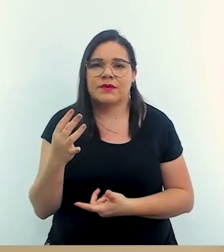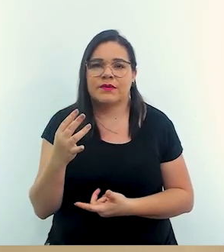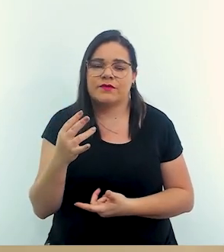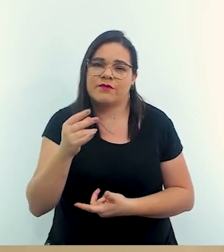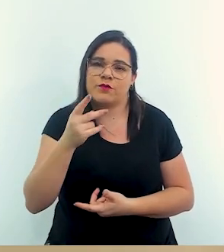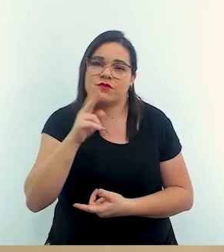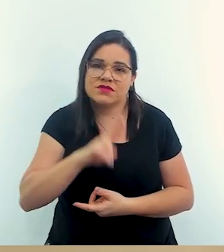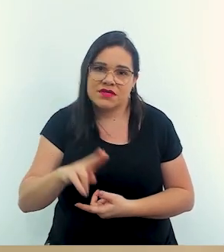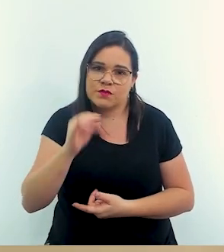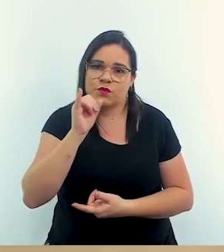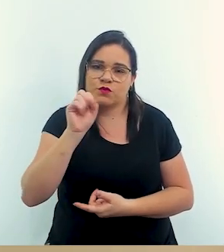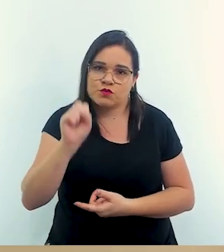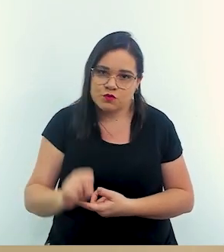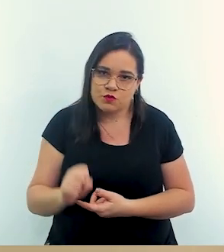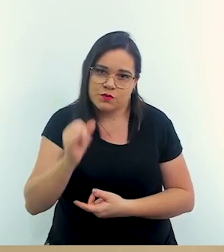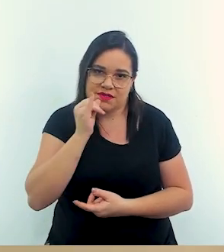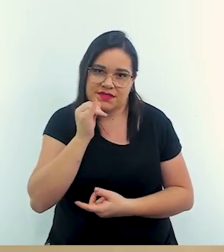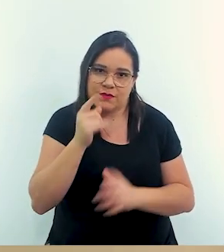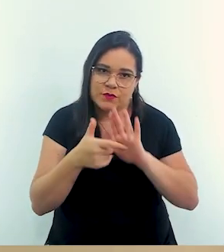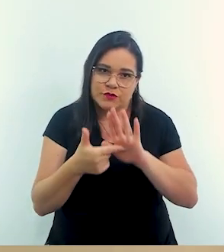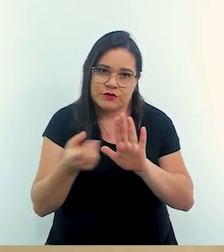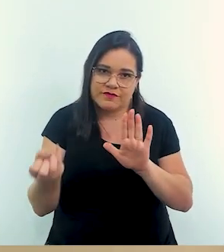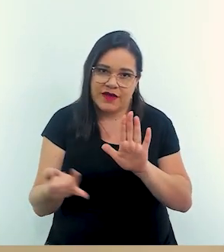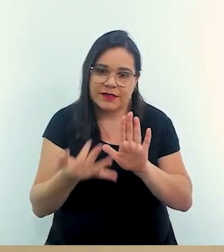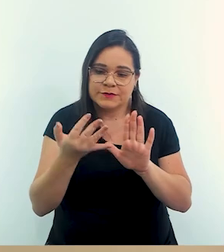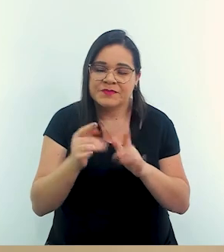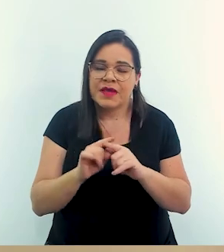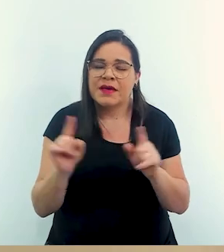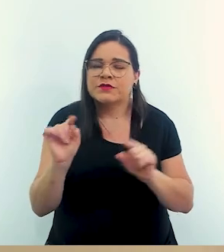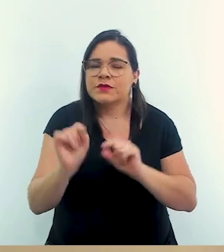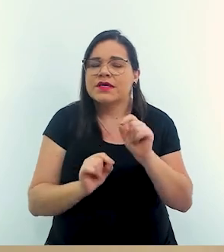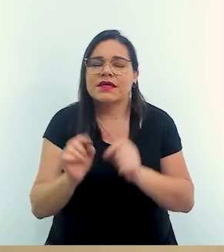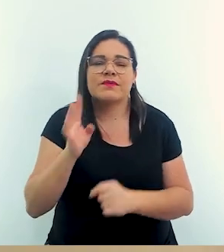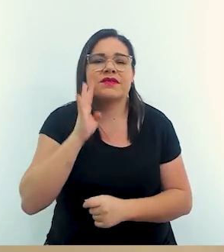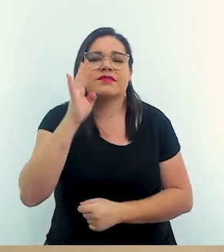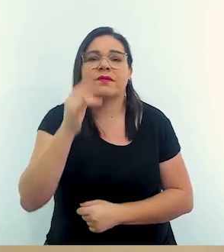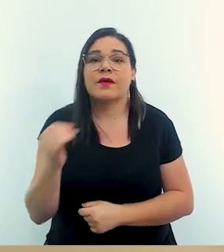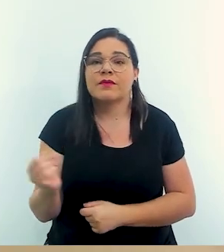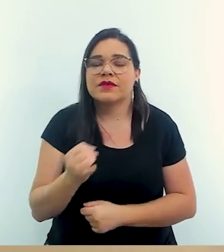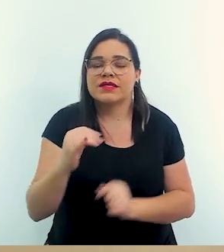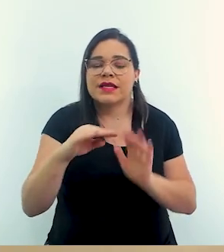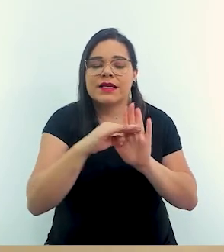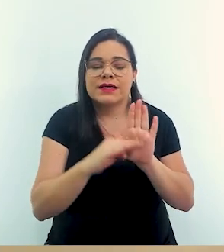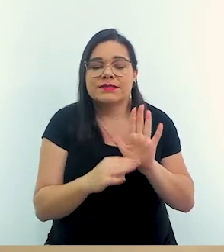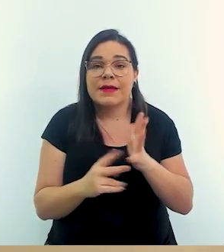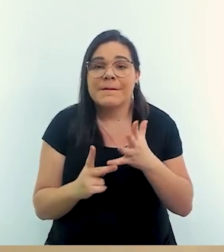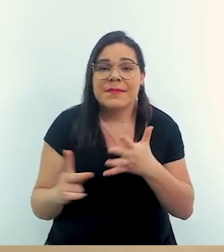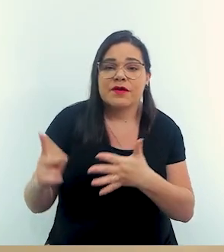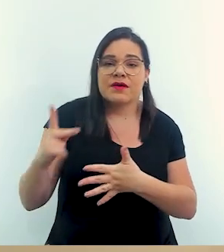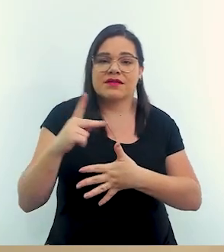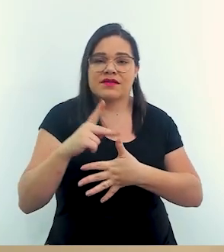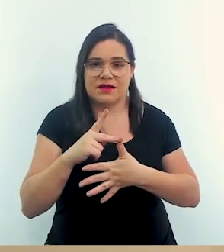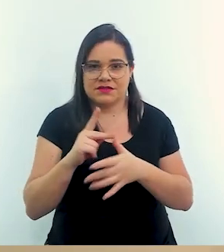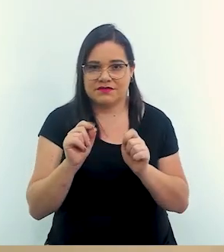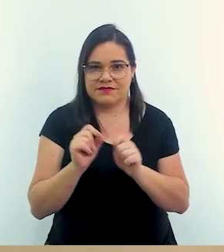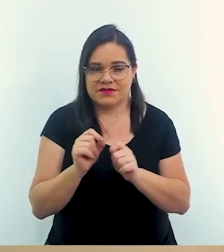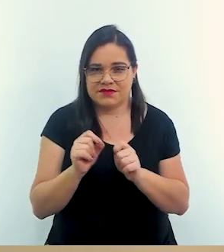isso como exemplo o que é imprescindível a gente montar uma lista de prioridade